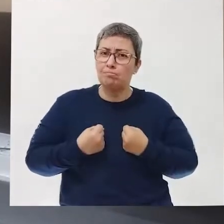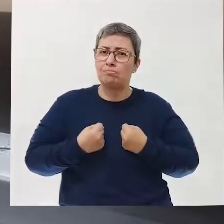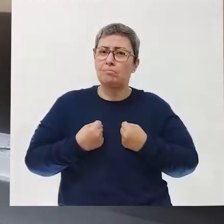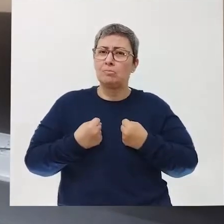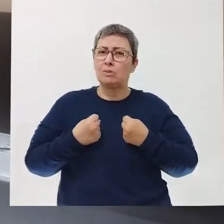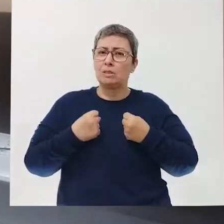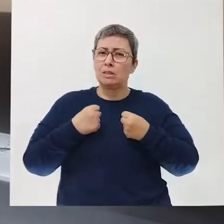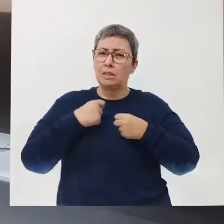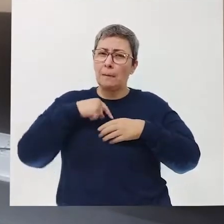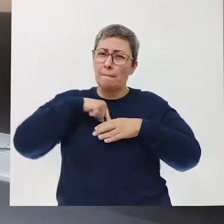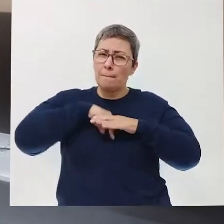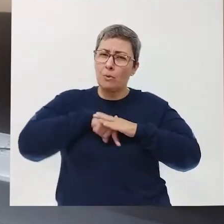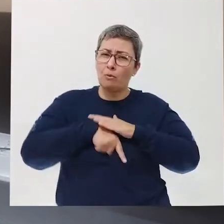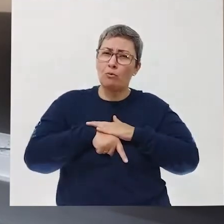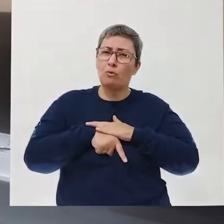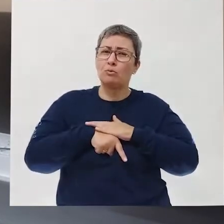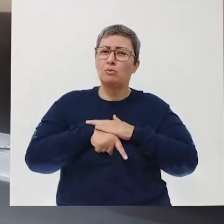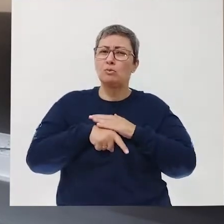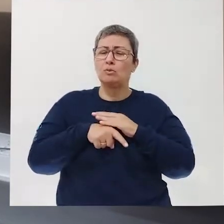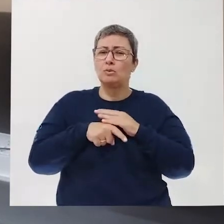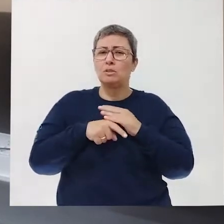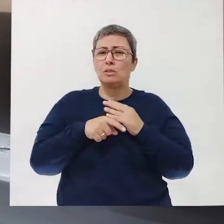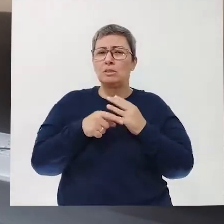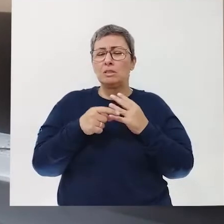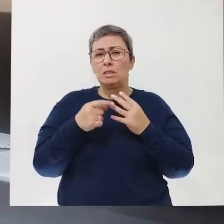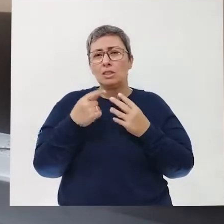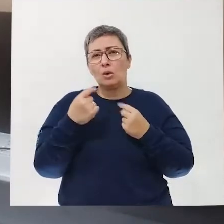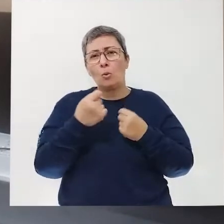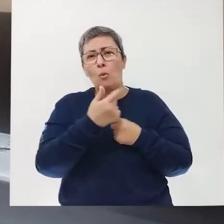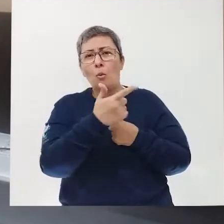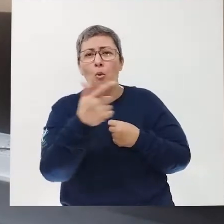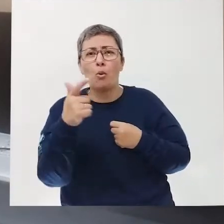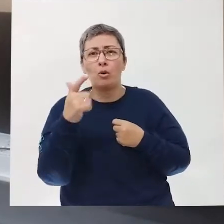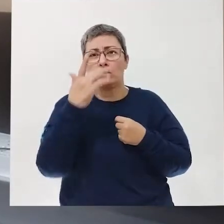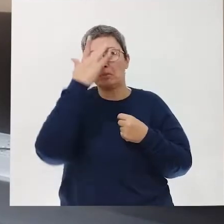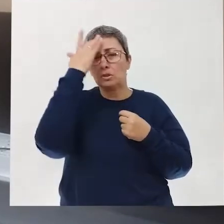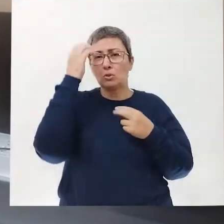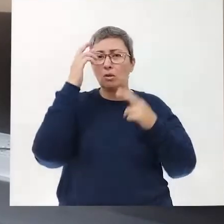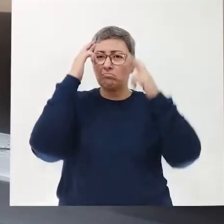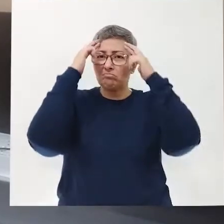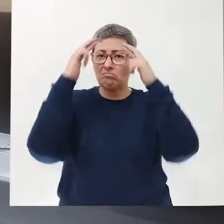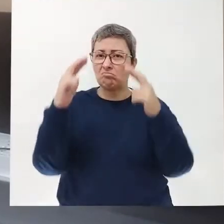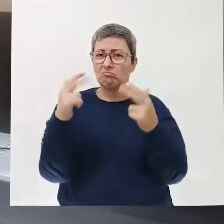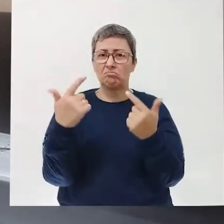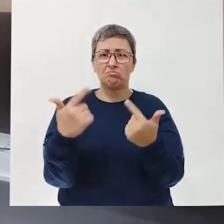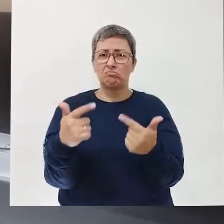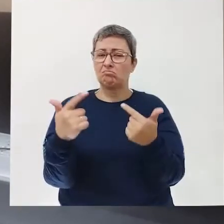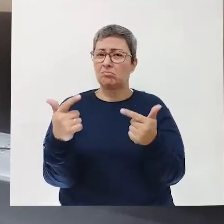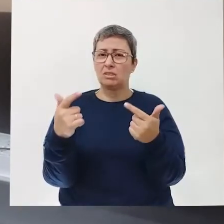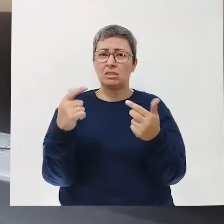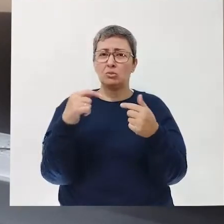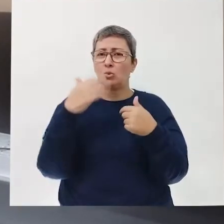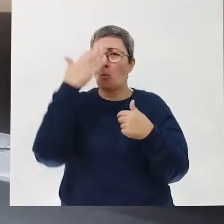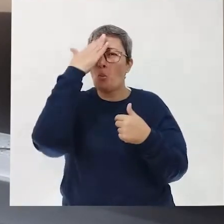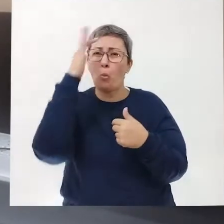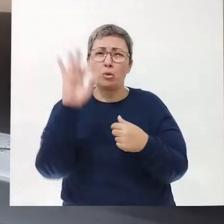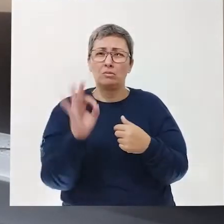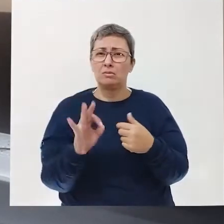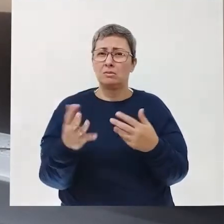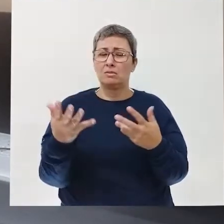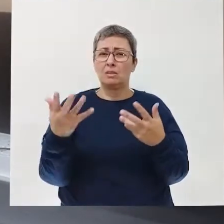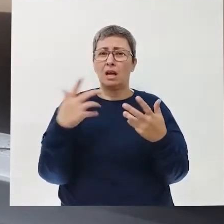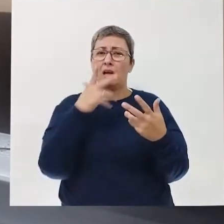coisas tão profundas, né? E outras pessoas não respeitam, né? Não entendem,